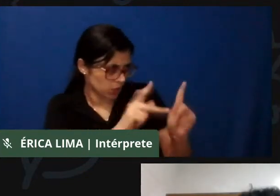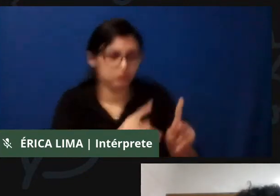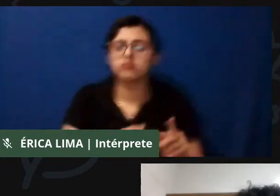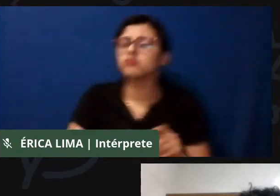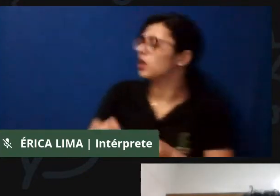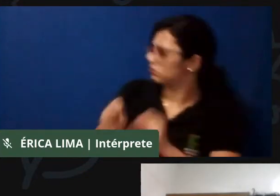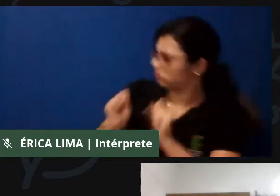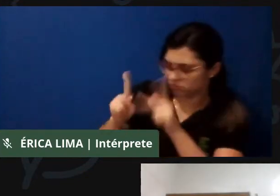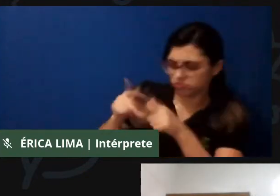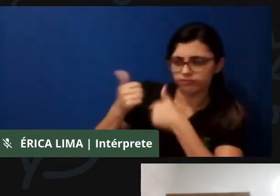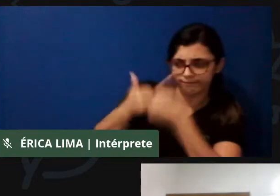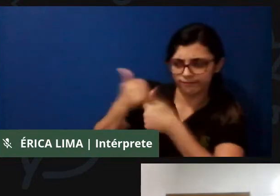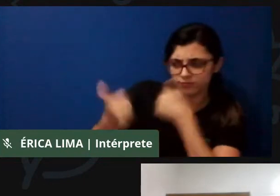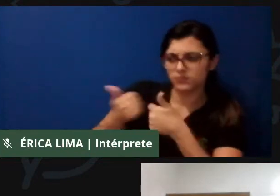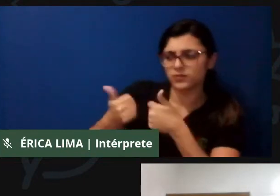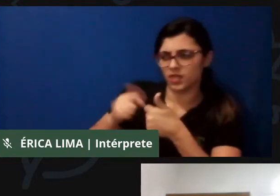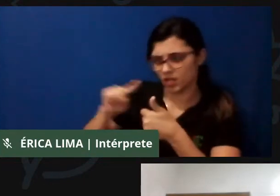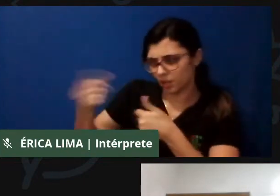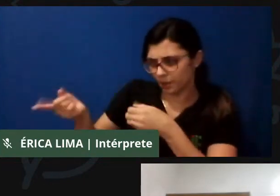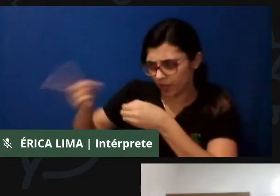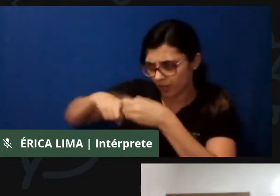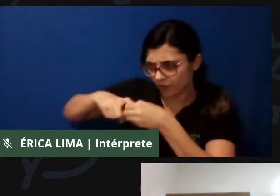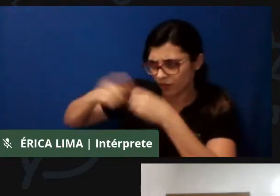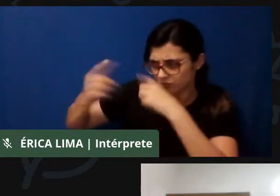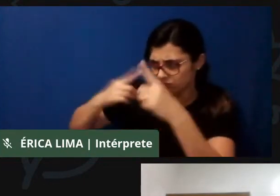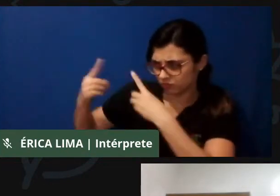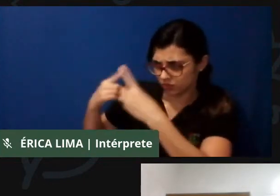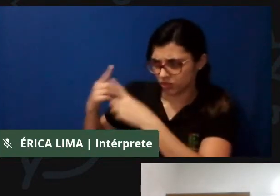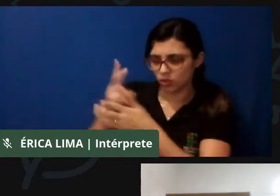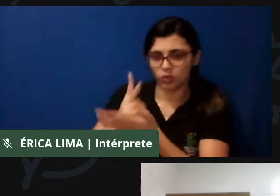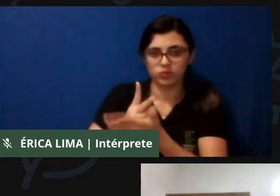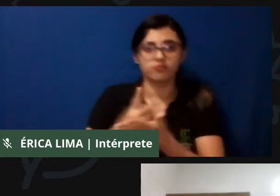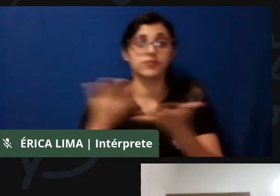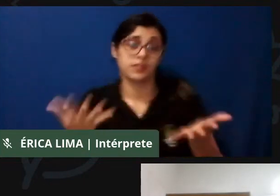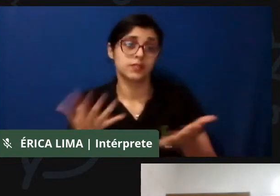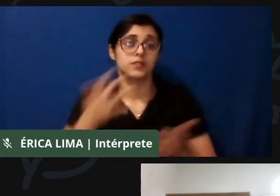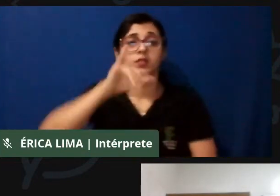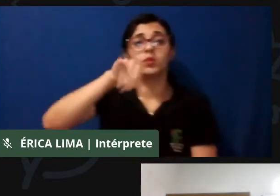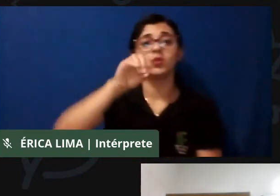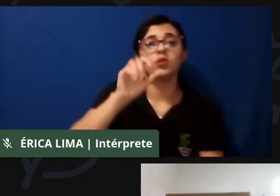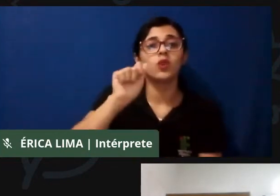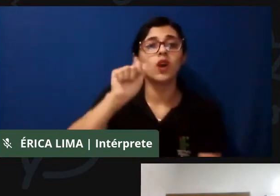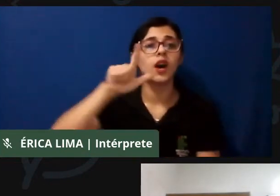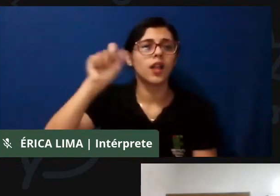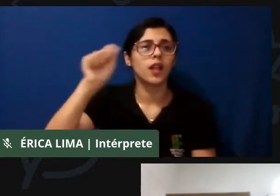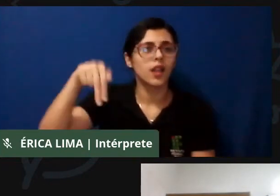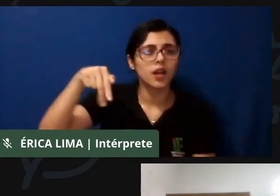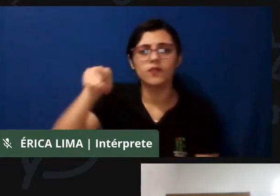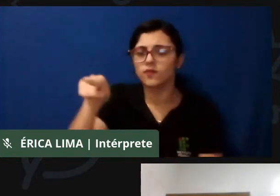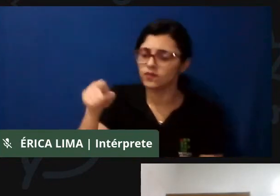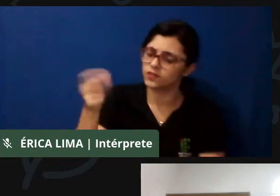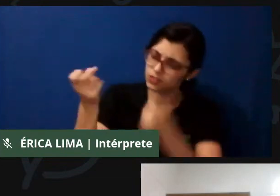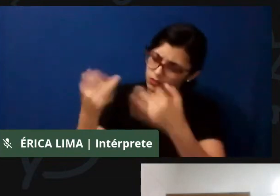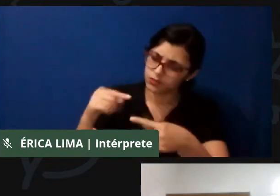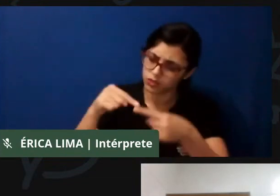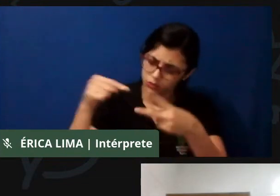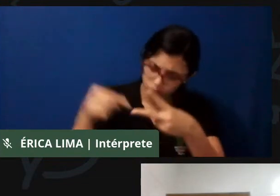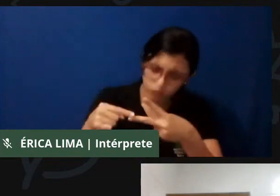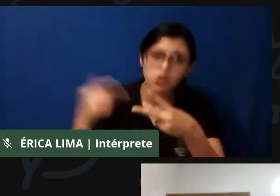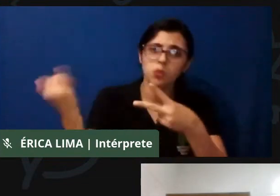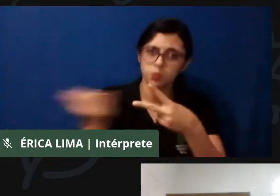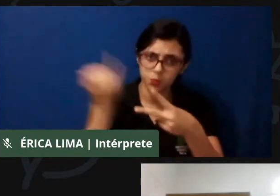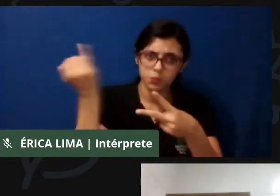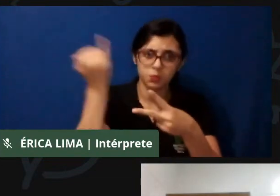Então, Viola, eu queria dialogar com duas grandes questões que você traz, né? Primeiro, assim, a gente, infelizmente,